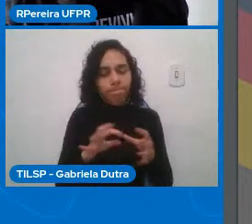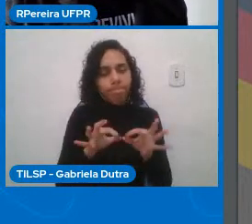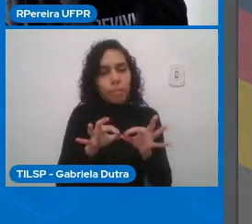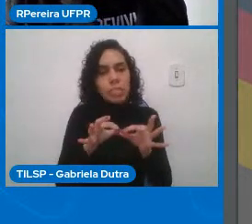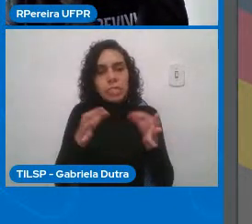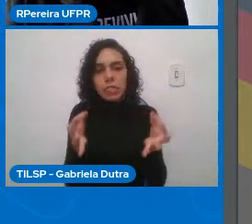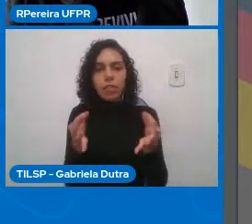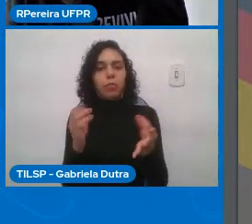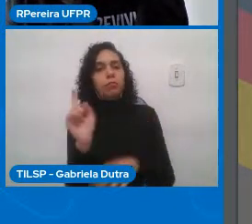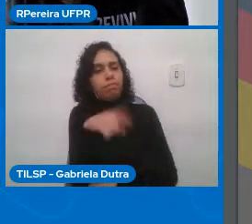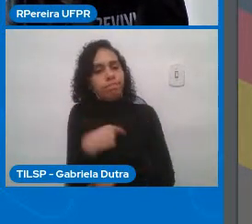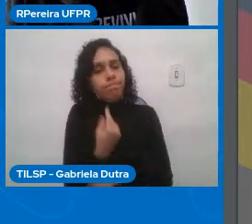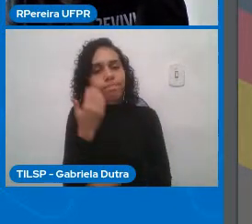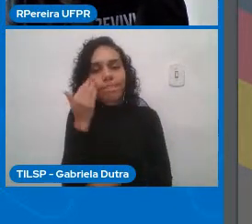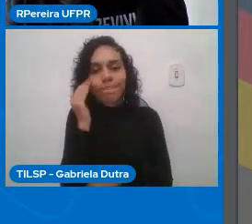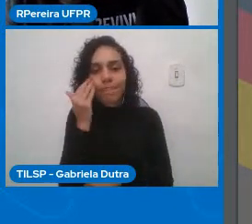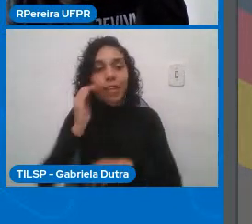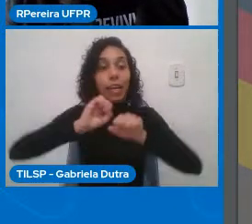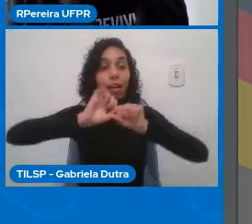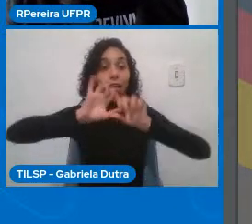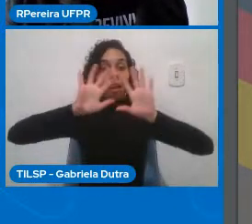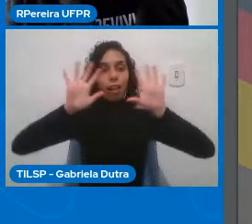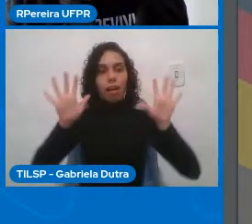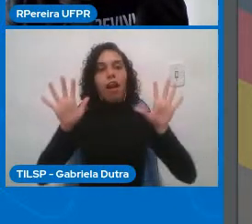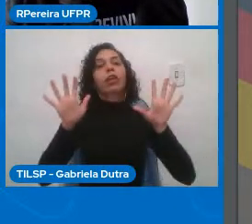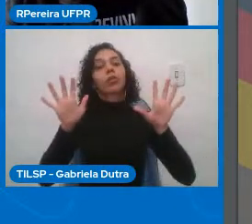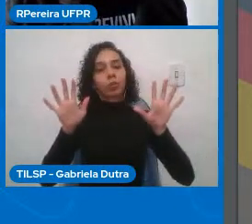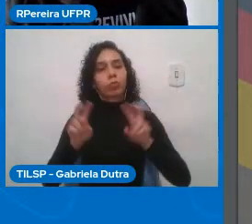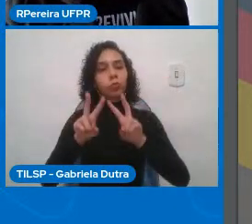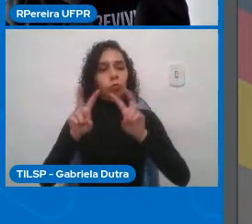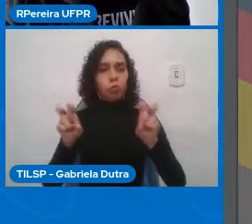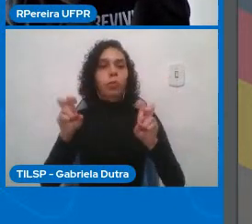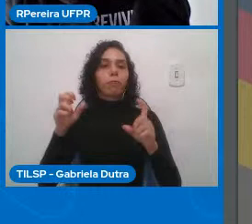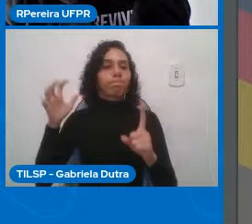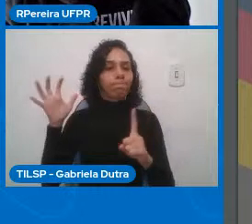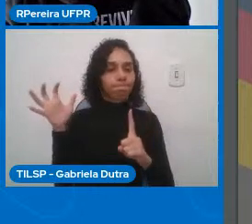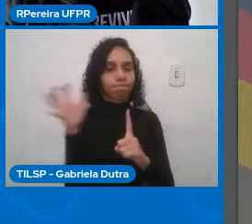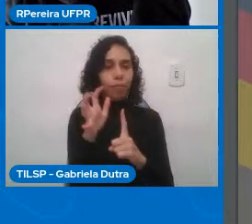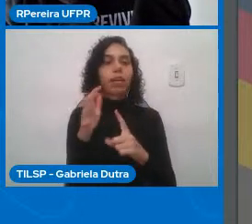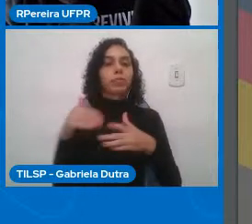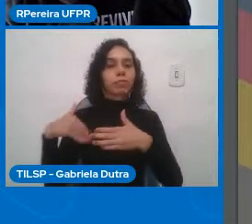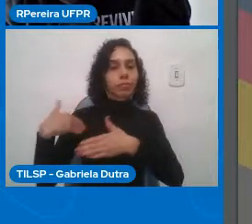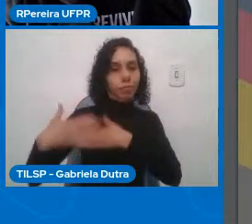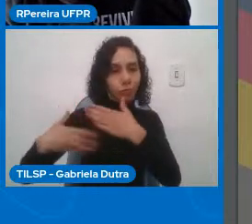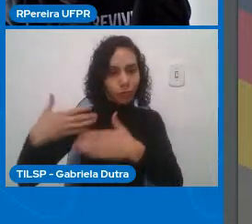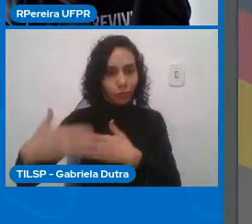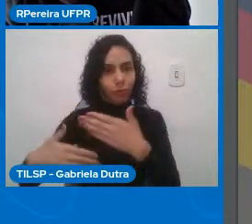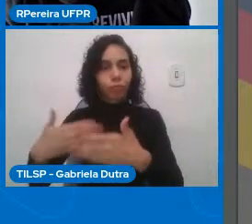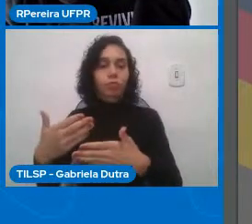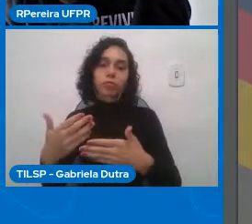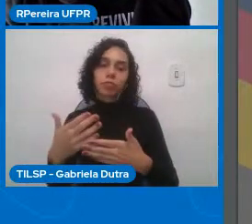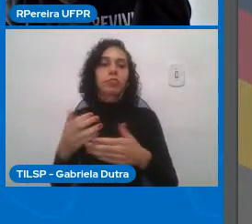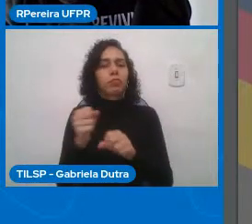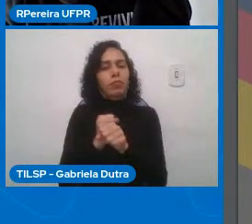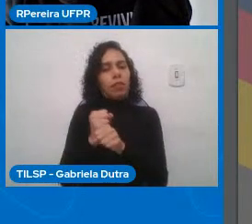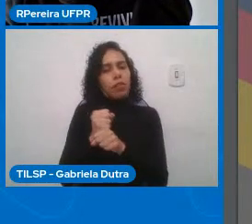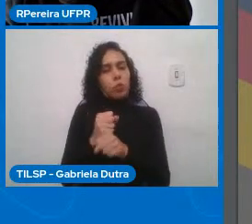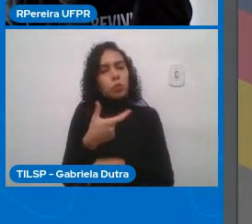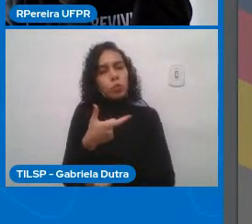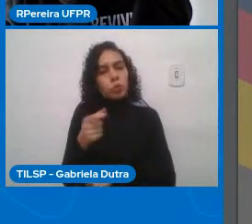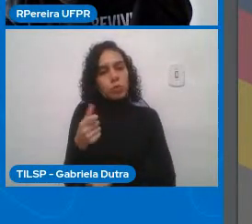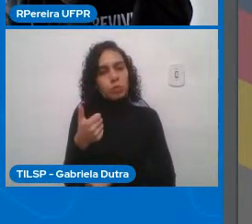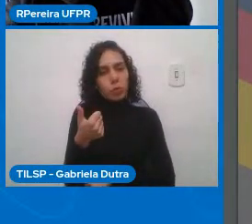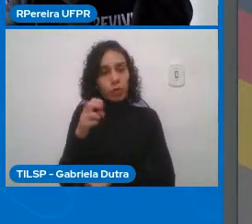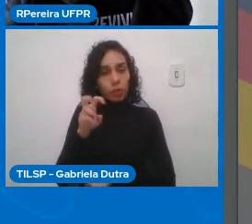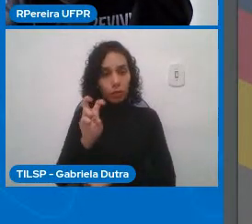entendermos as implicações e o desenvolvimento, em 2015, o